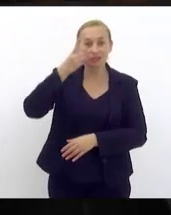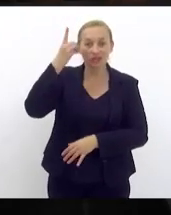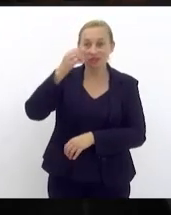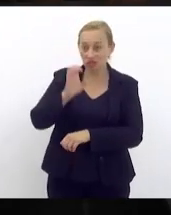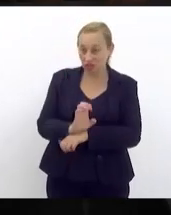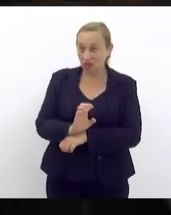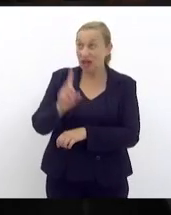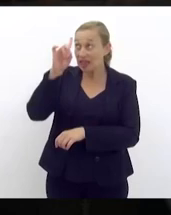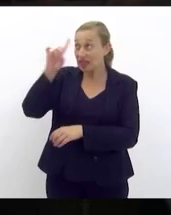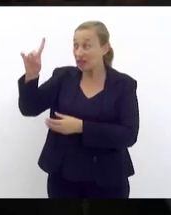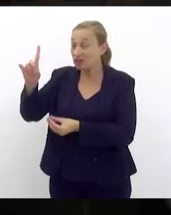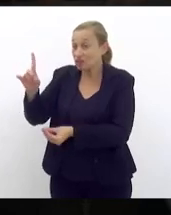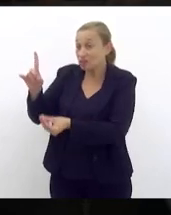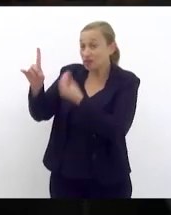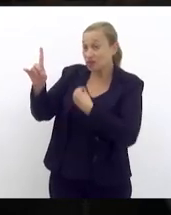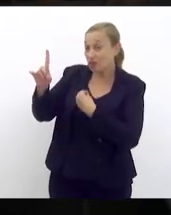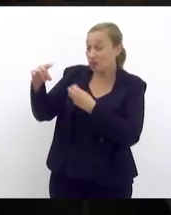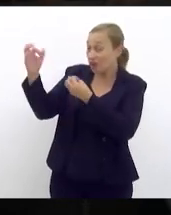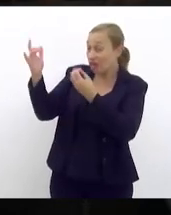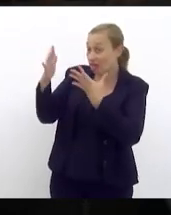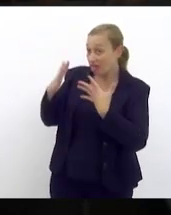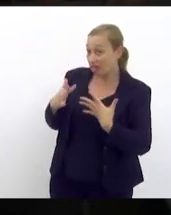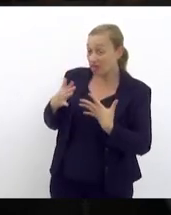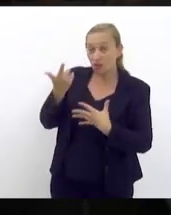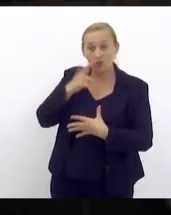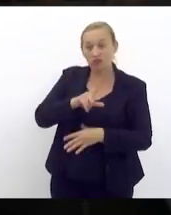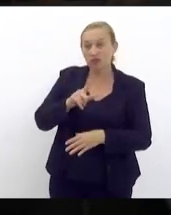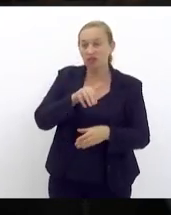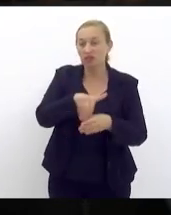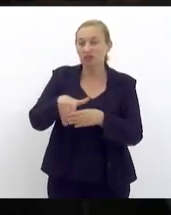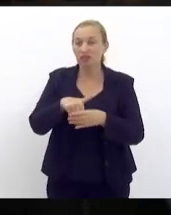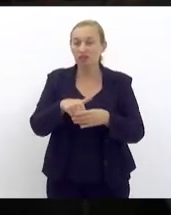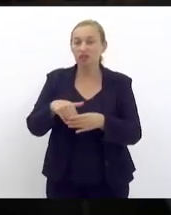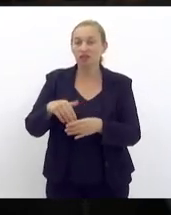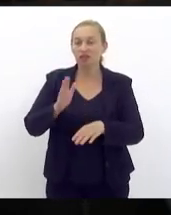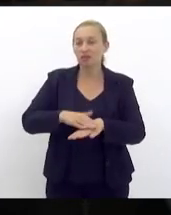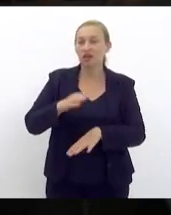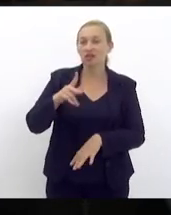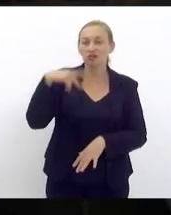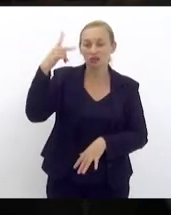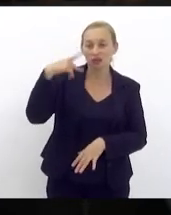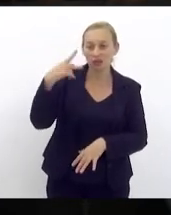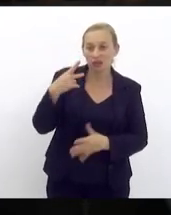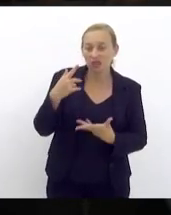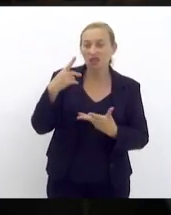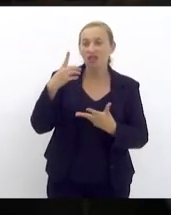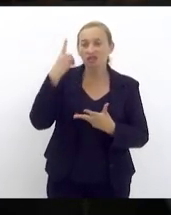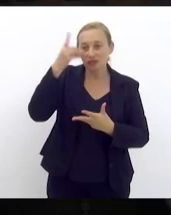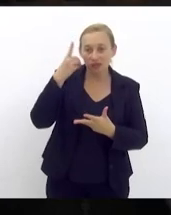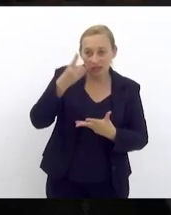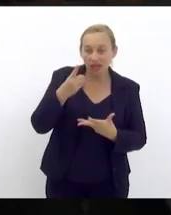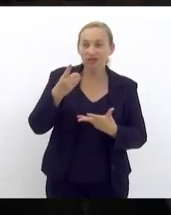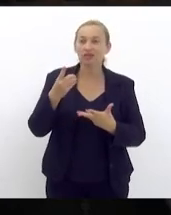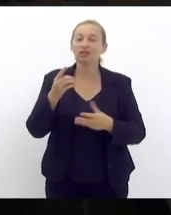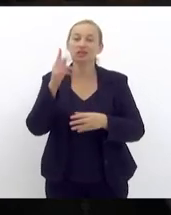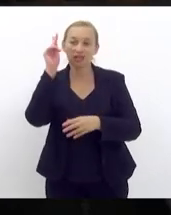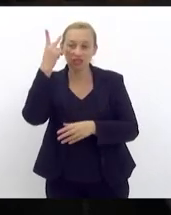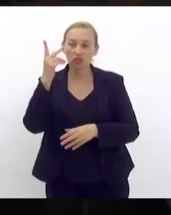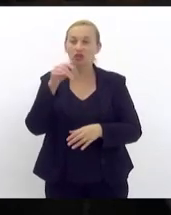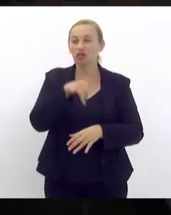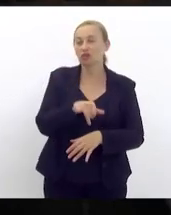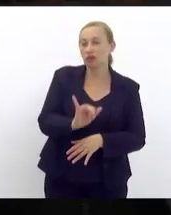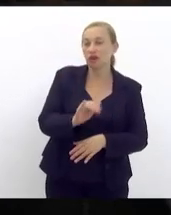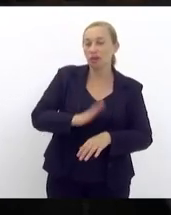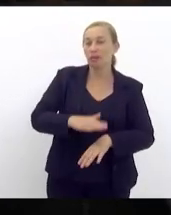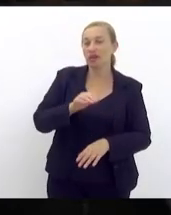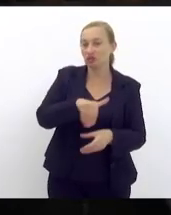Deus me honrou e eu consegui ser o deputado mais votado da história de Nova Iguaçu tive quase 34 mil votos na cidade fui o mais